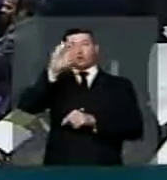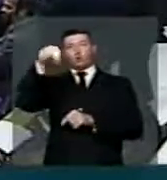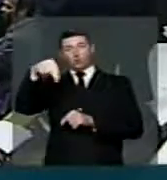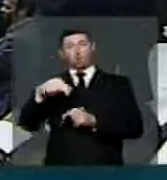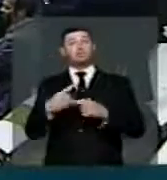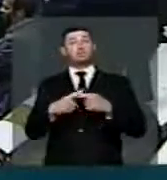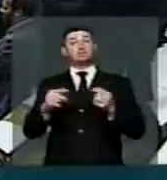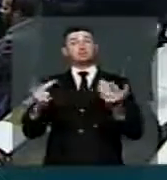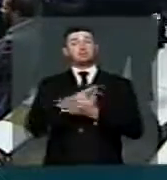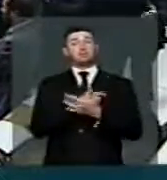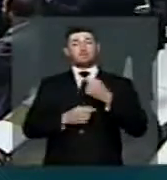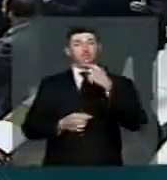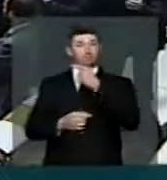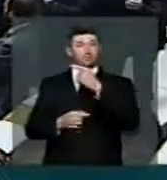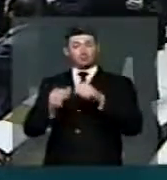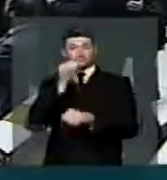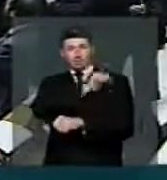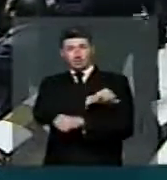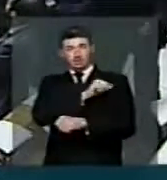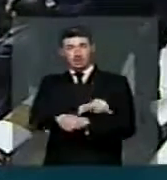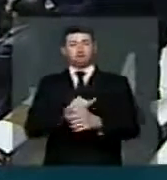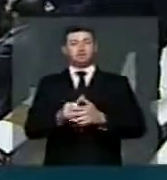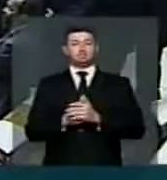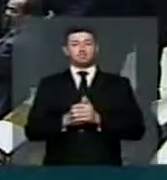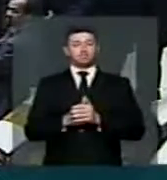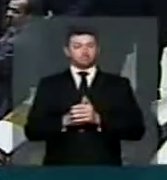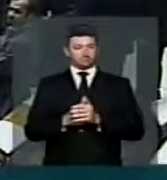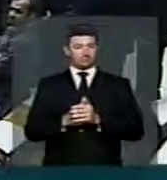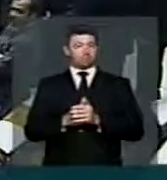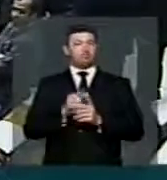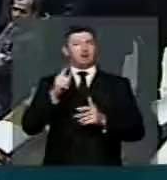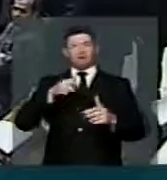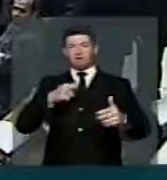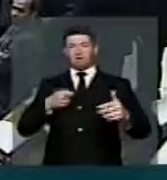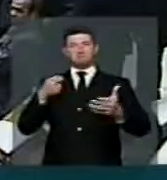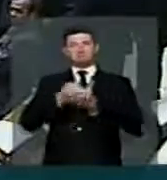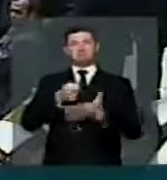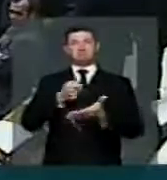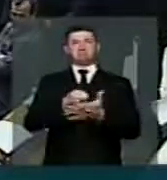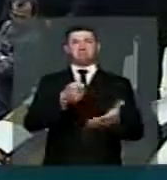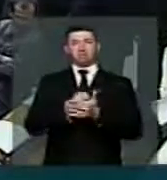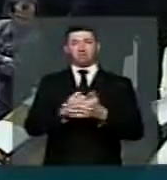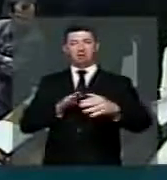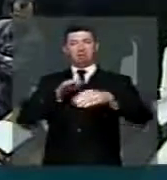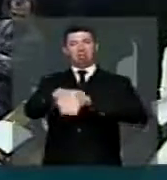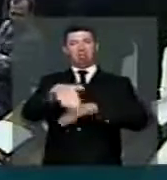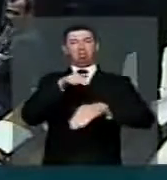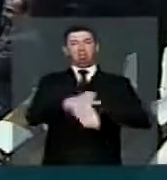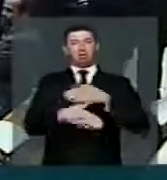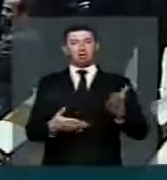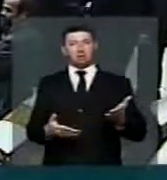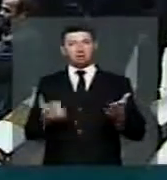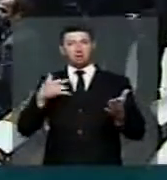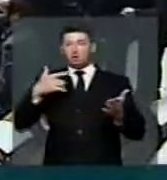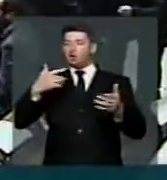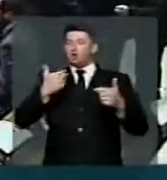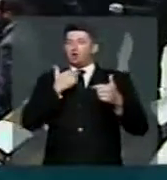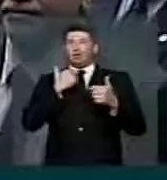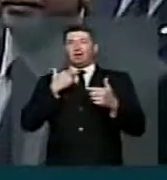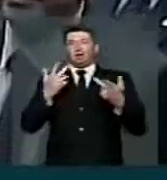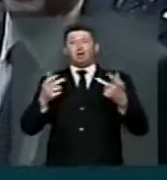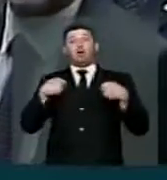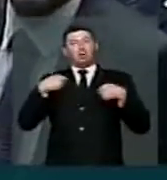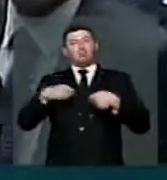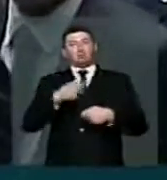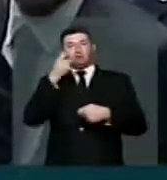O que está acontecendo no Rio de Janeiro é uma arbitrariedade em cima da outra. Eu não posso deixar aqui de